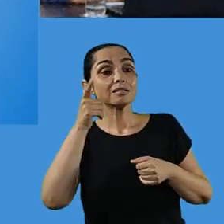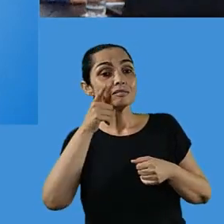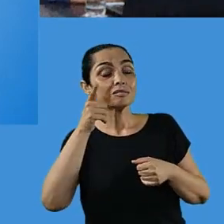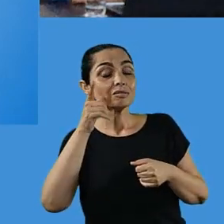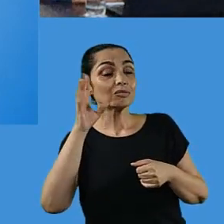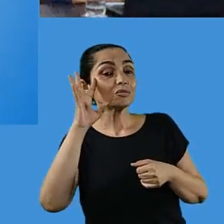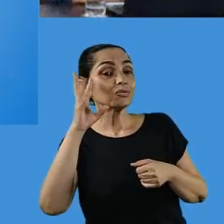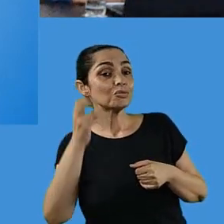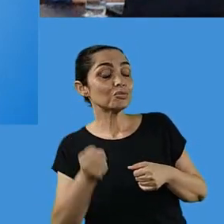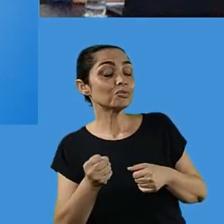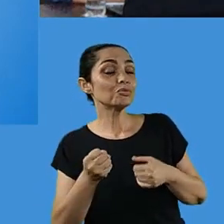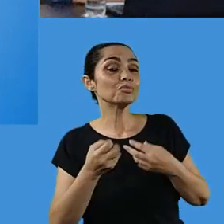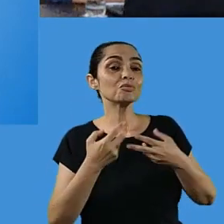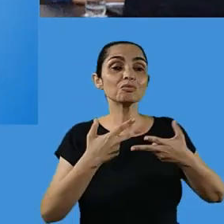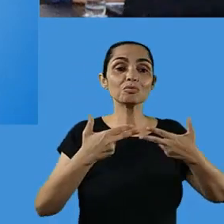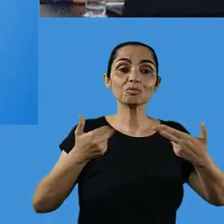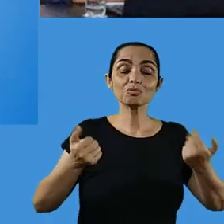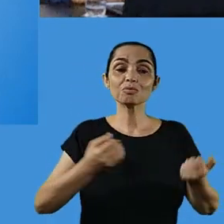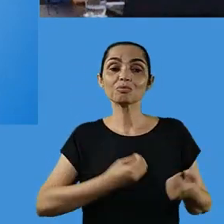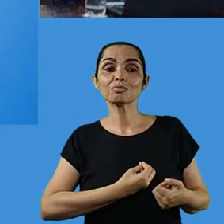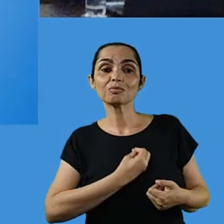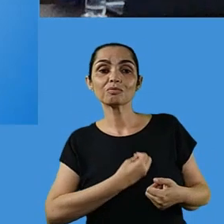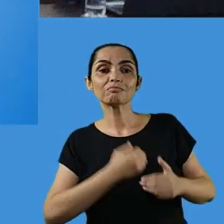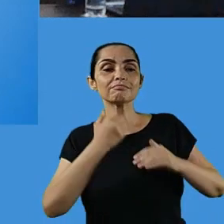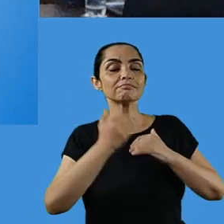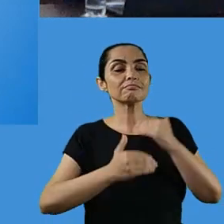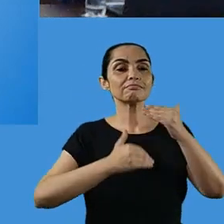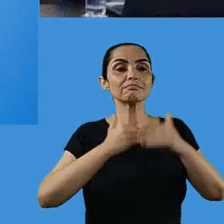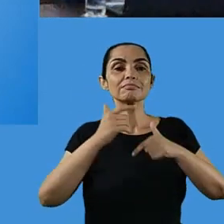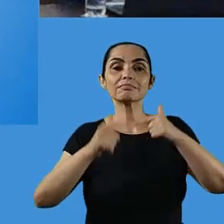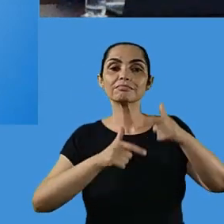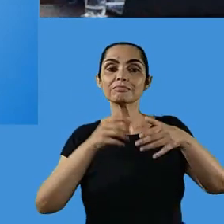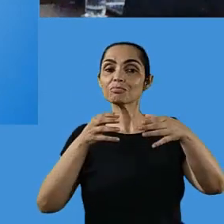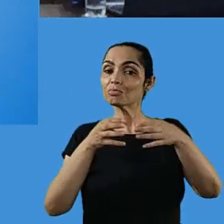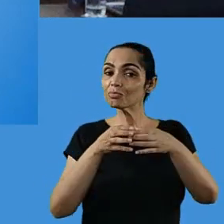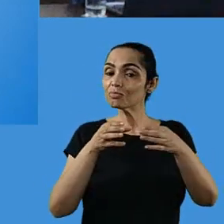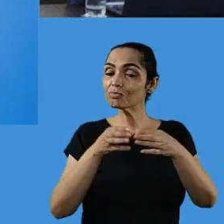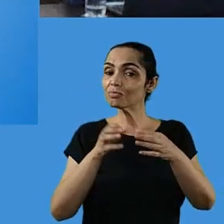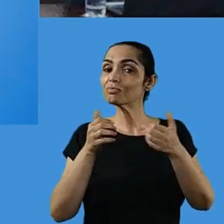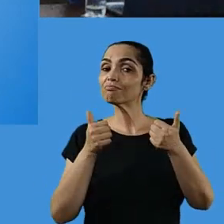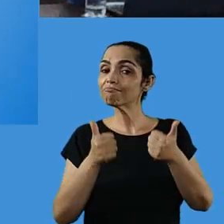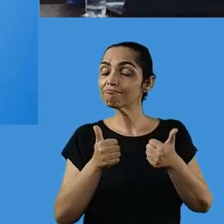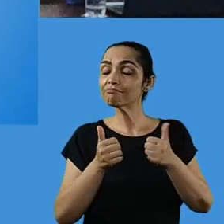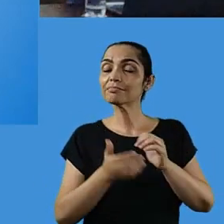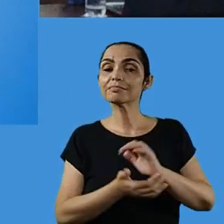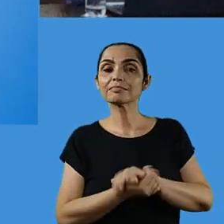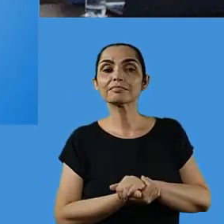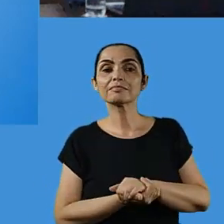fazer com que ele resolva as situações, construção coletiva,